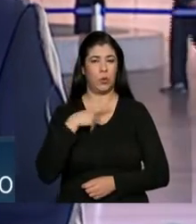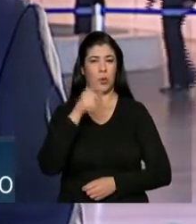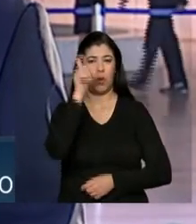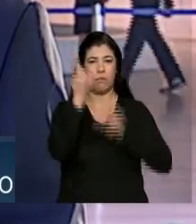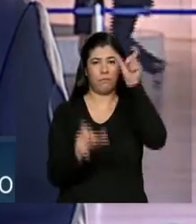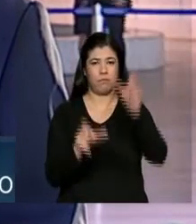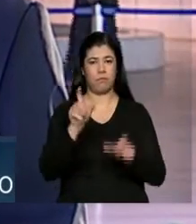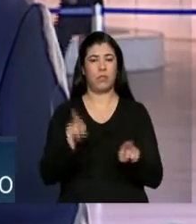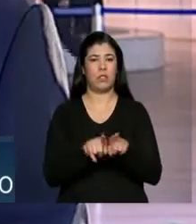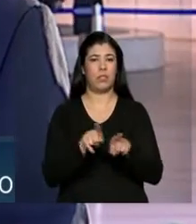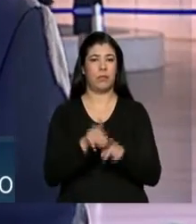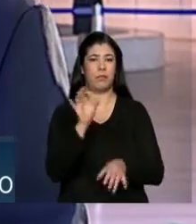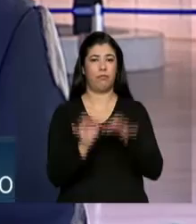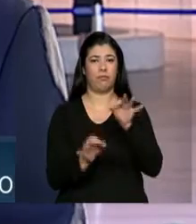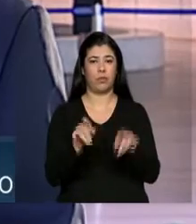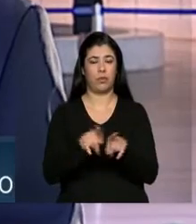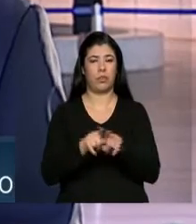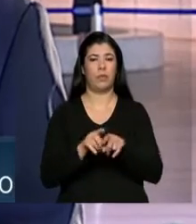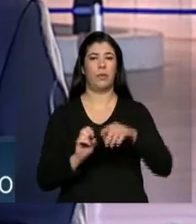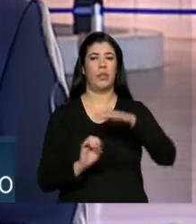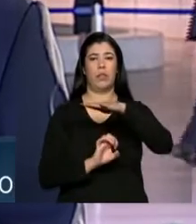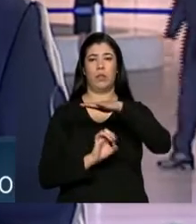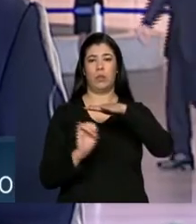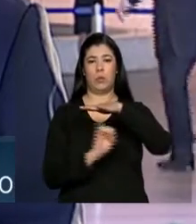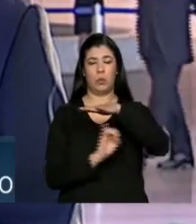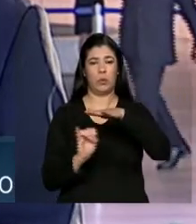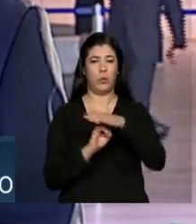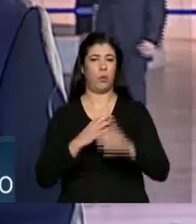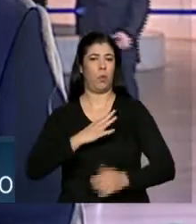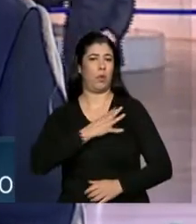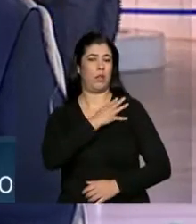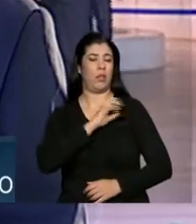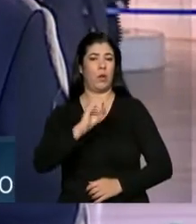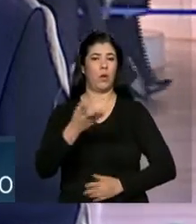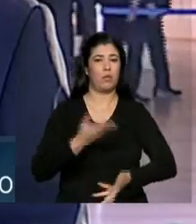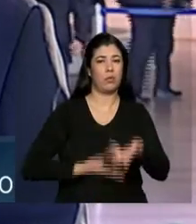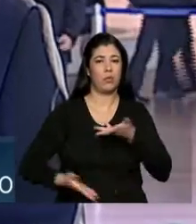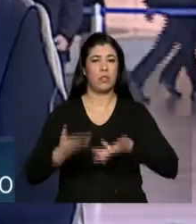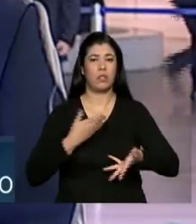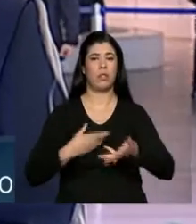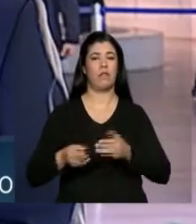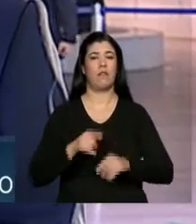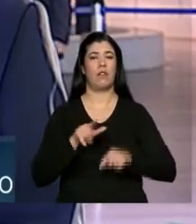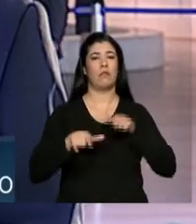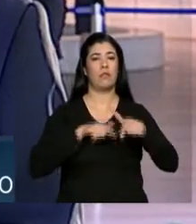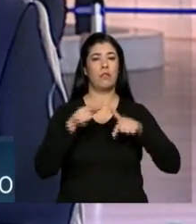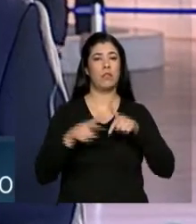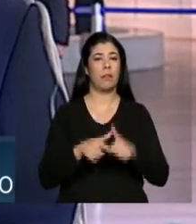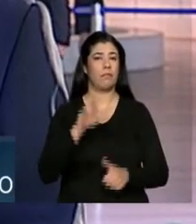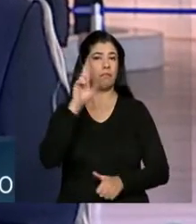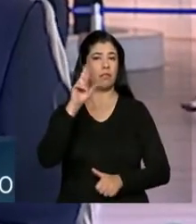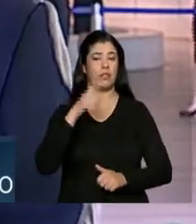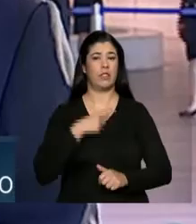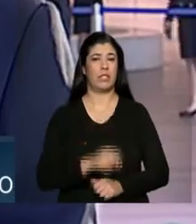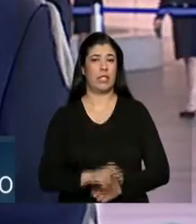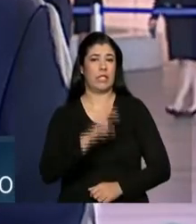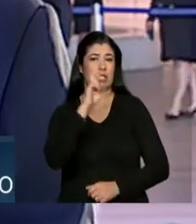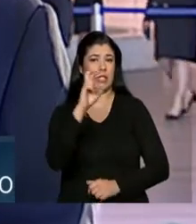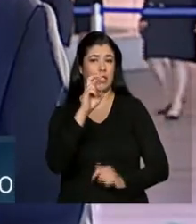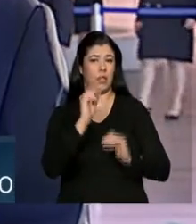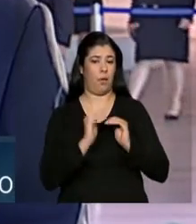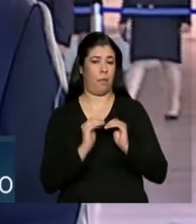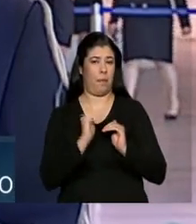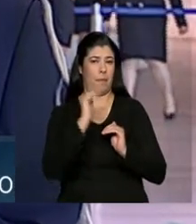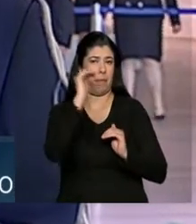corporações militares ou instituições civis por serviços ou méritos de destaque. Há cinco graus nessa